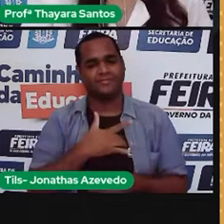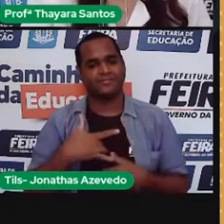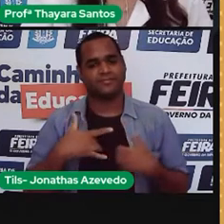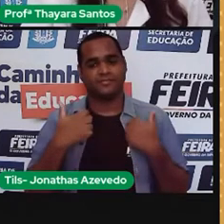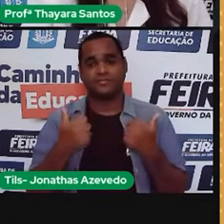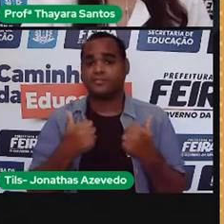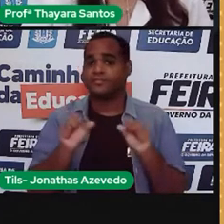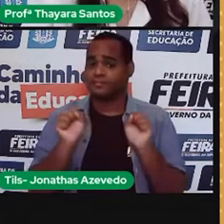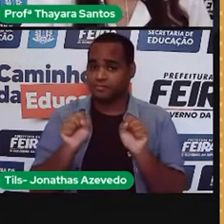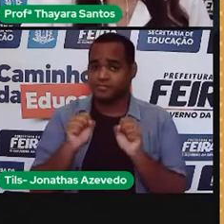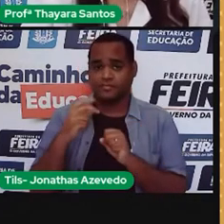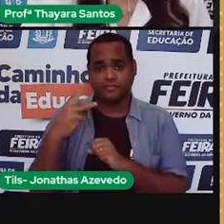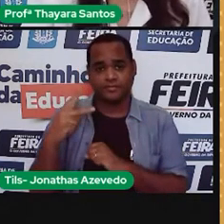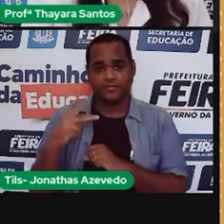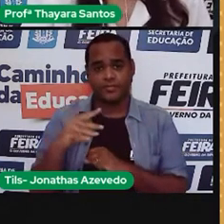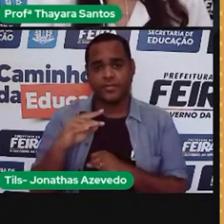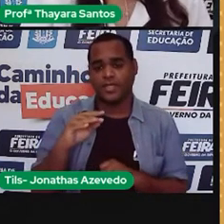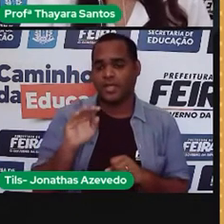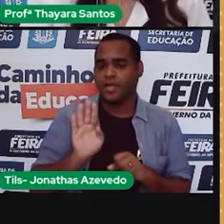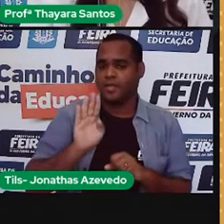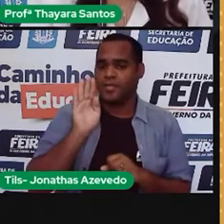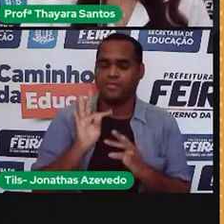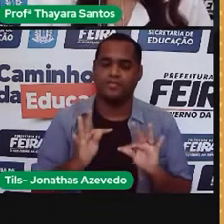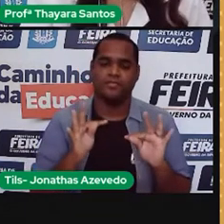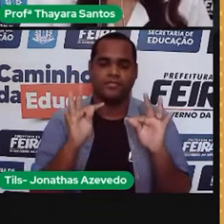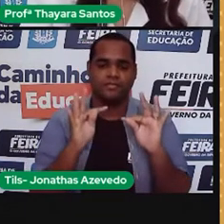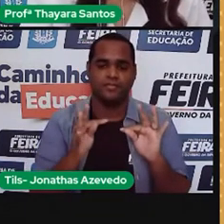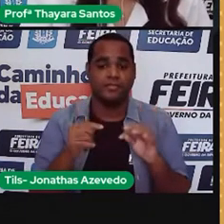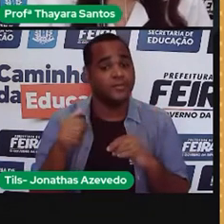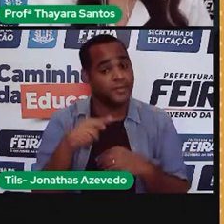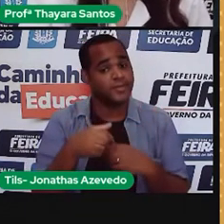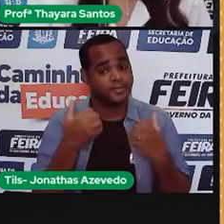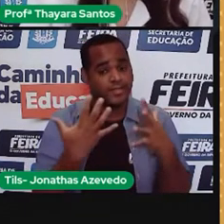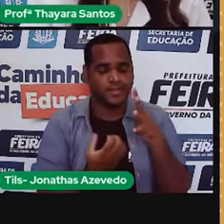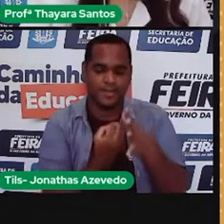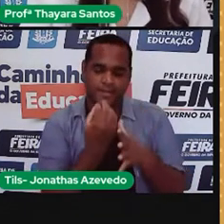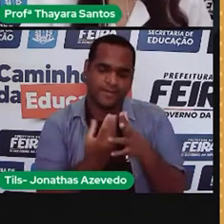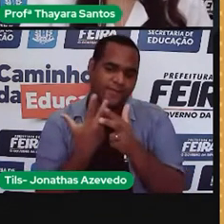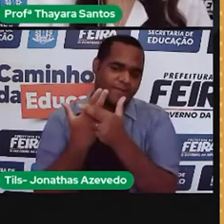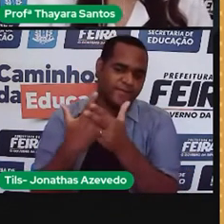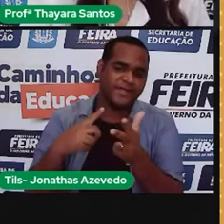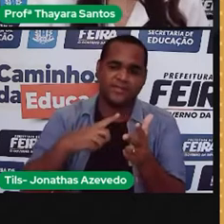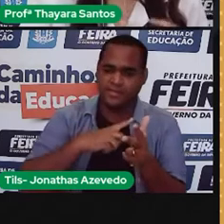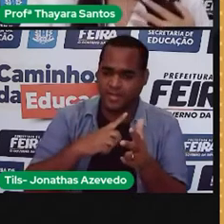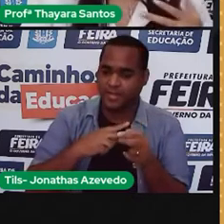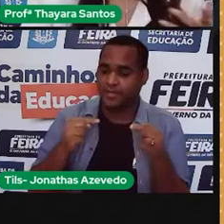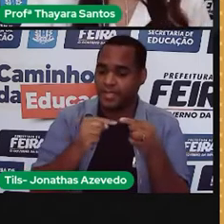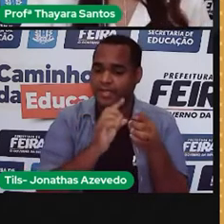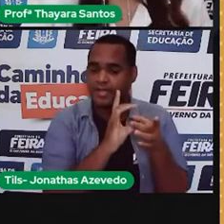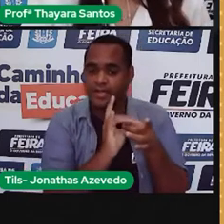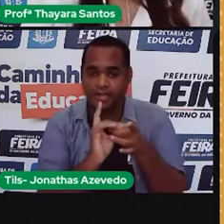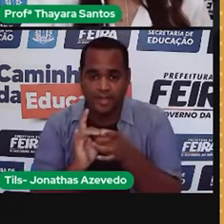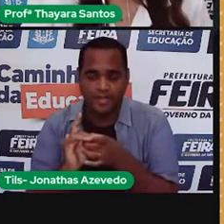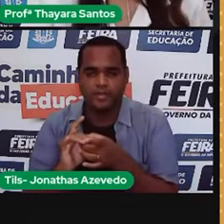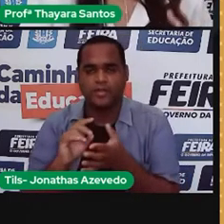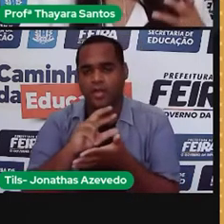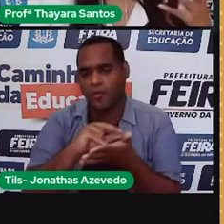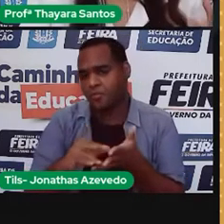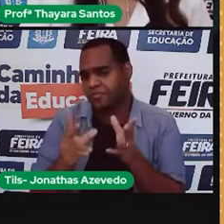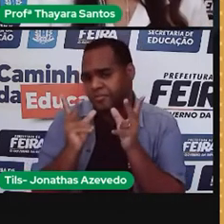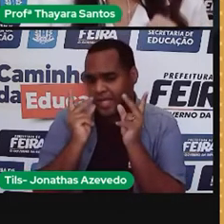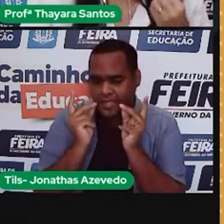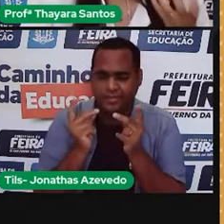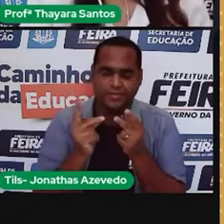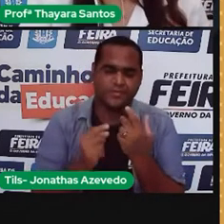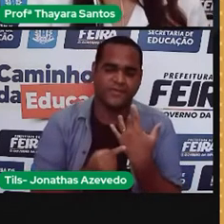possível graças à biotecnologia. Então, gente vai estar produzindo coisas ali relacionadas a materiais sintéticos, mas